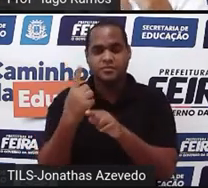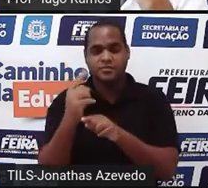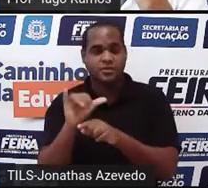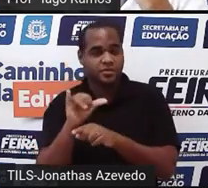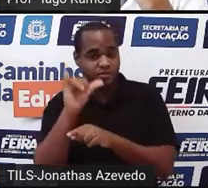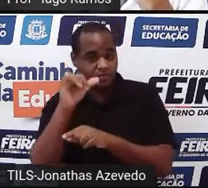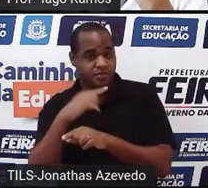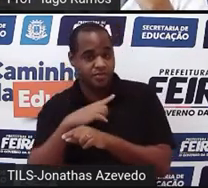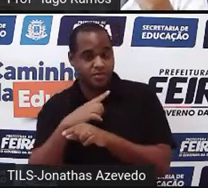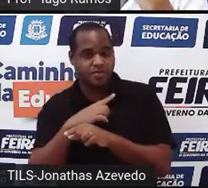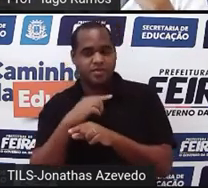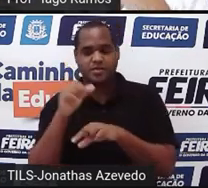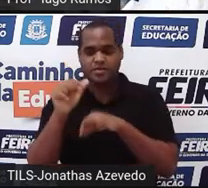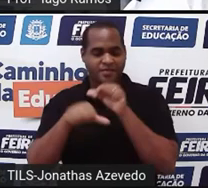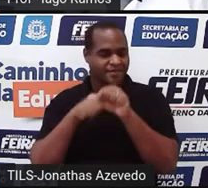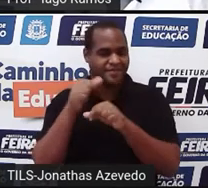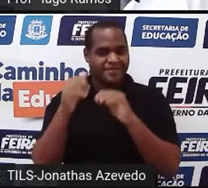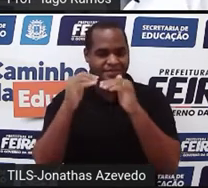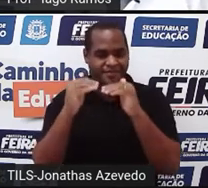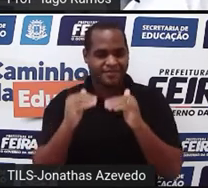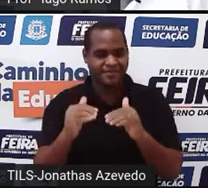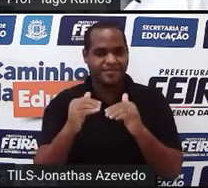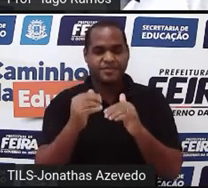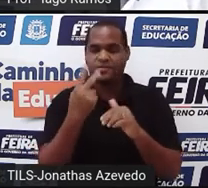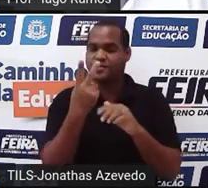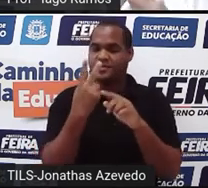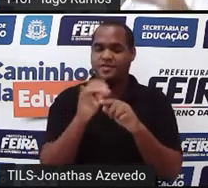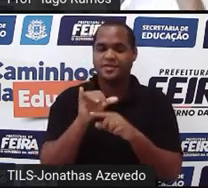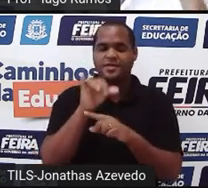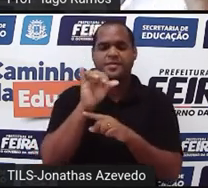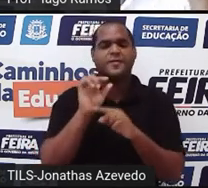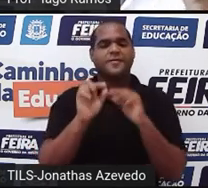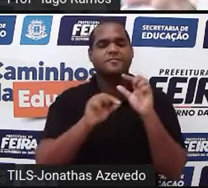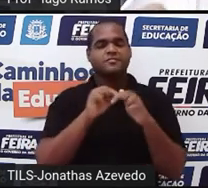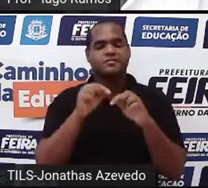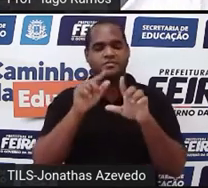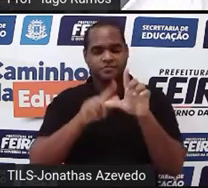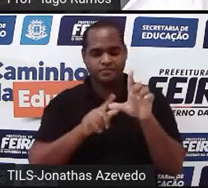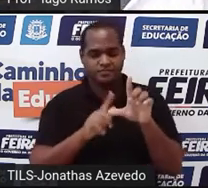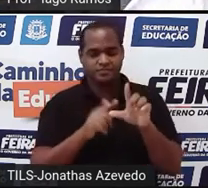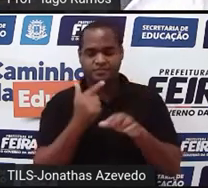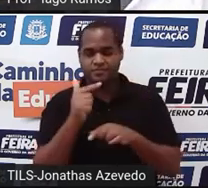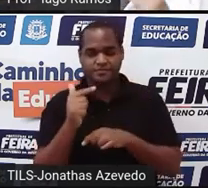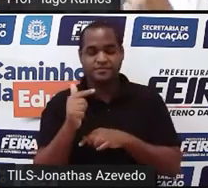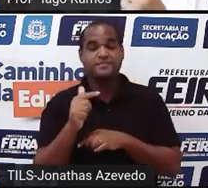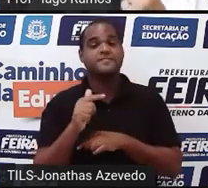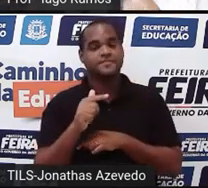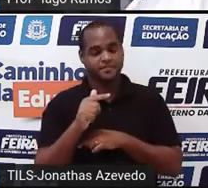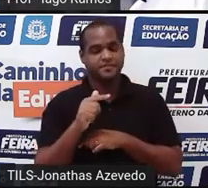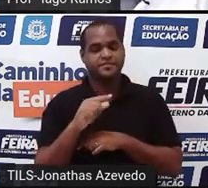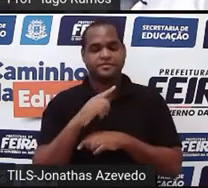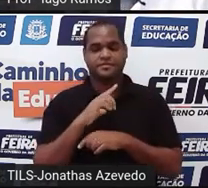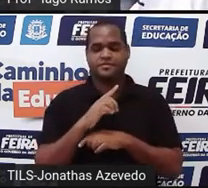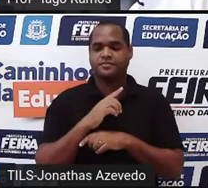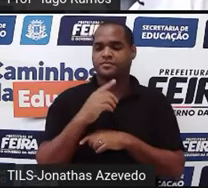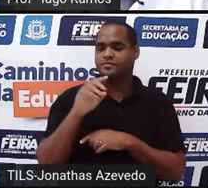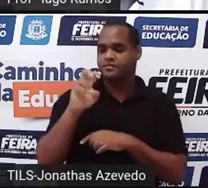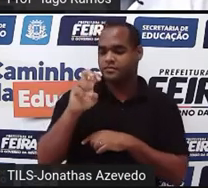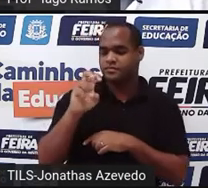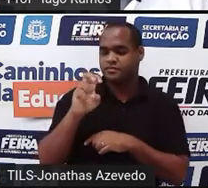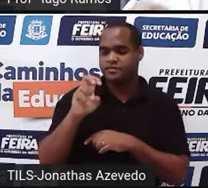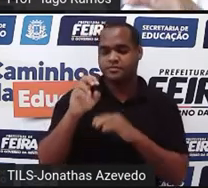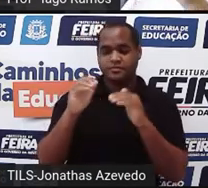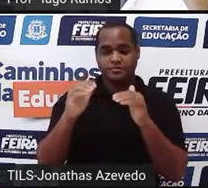cima, mais 1y embaixo, 2y. E o que não tem letra, 5 em cima, mais 1 embaixo, 6.